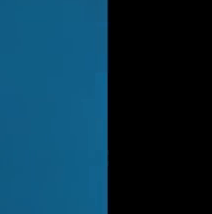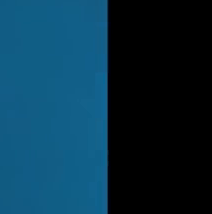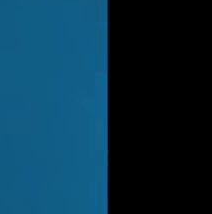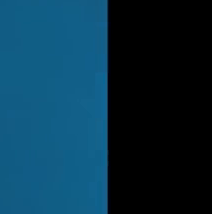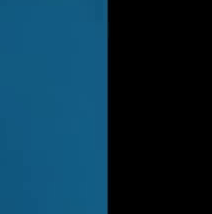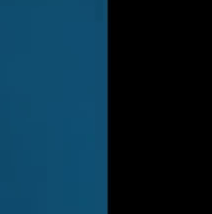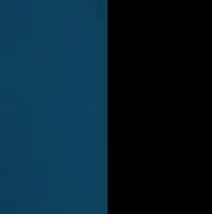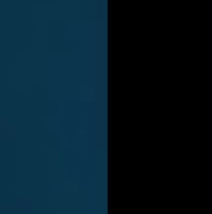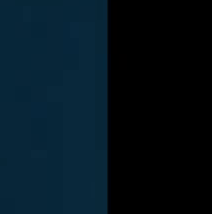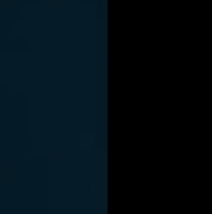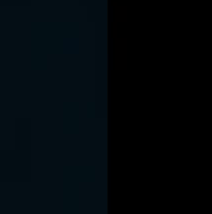Amém